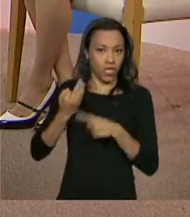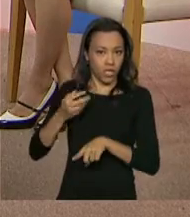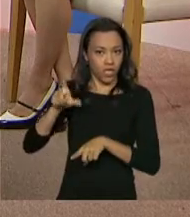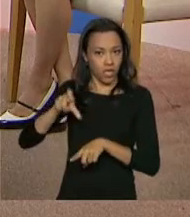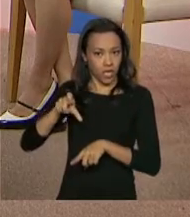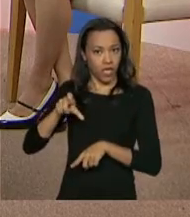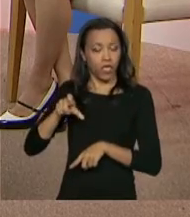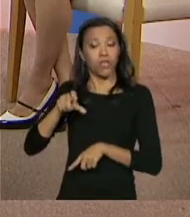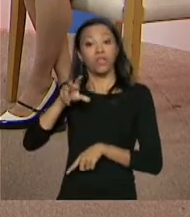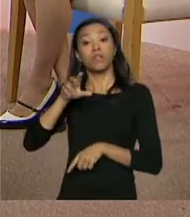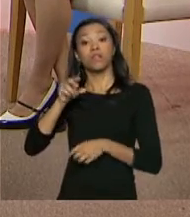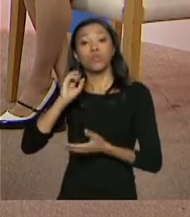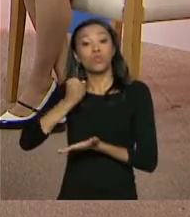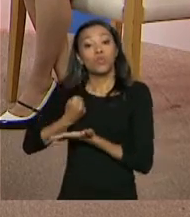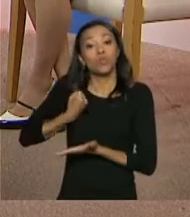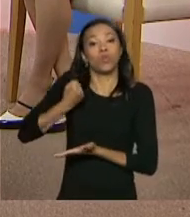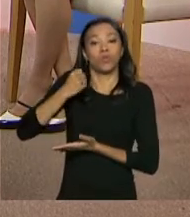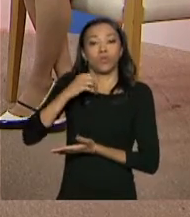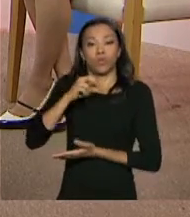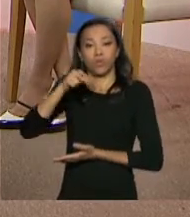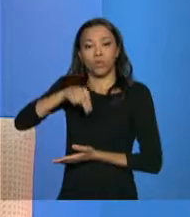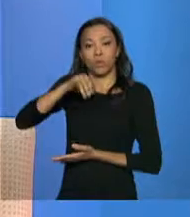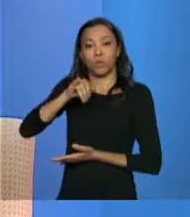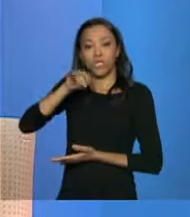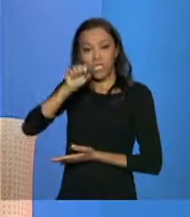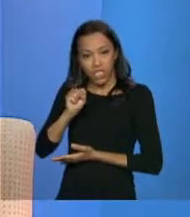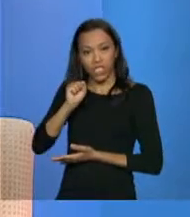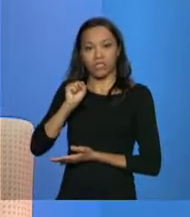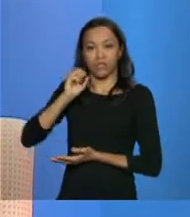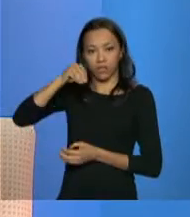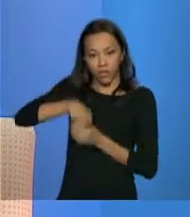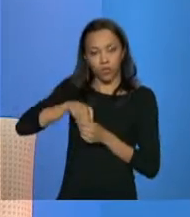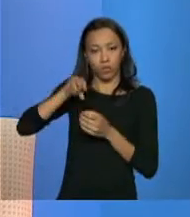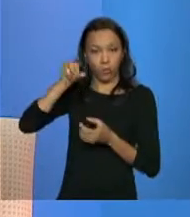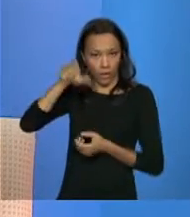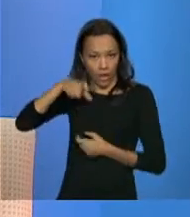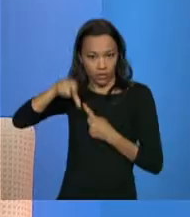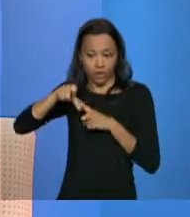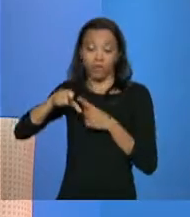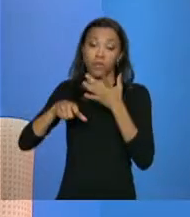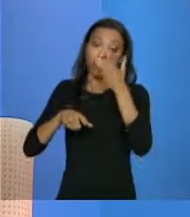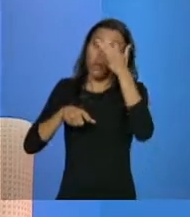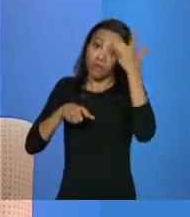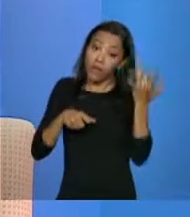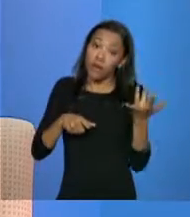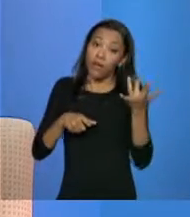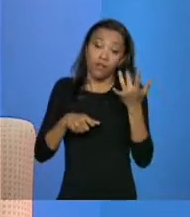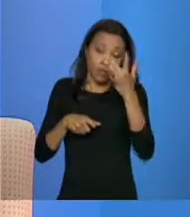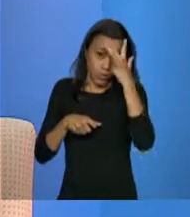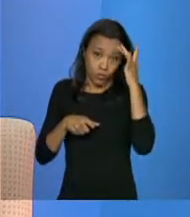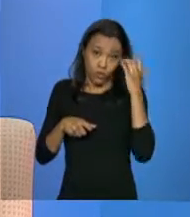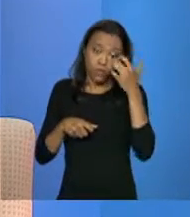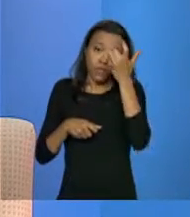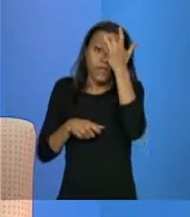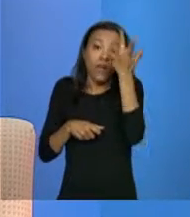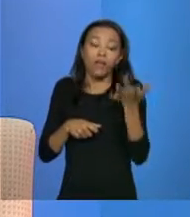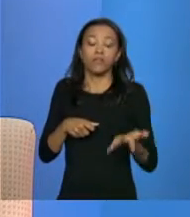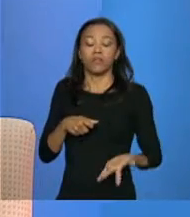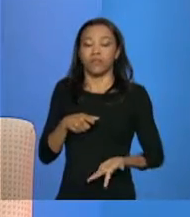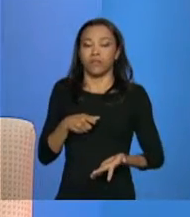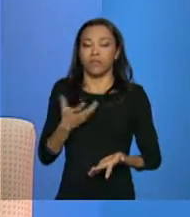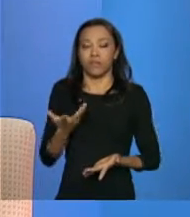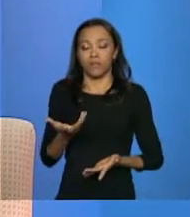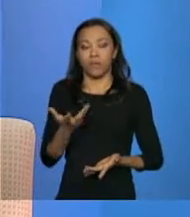o NIS, bonitinho. Então, fica muito fácil para esse responsável familiar, que tem o NIS, de ir lá na hora de tentar